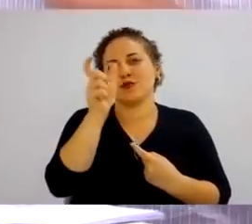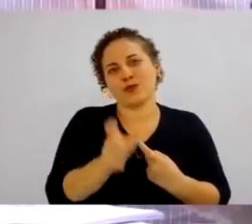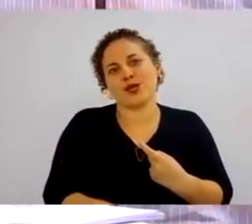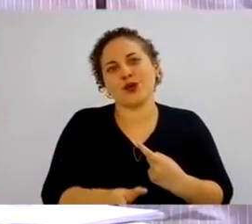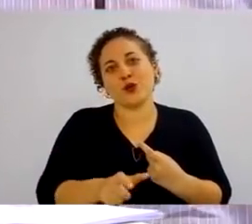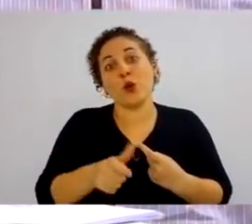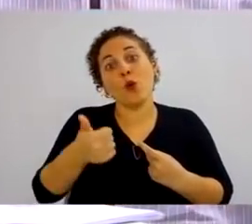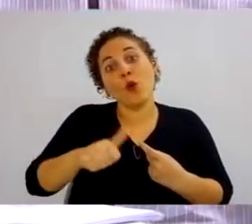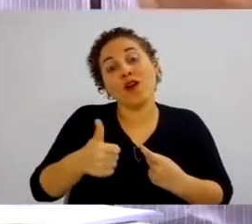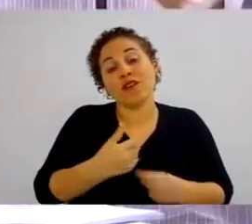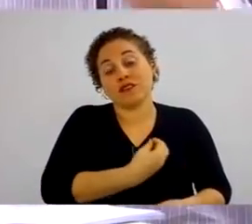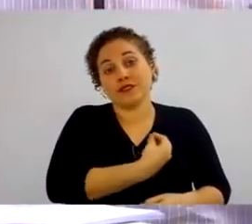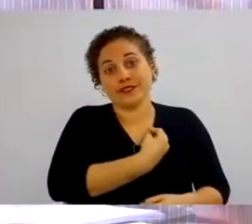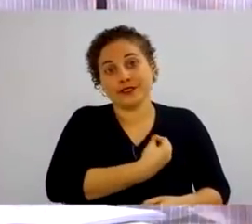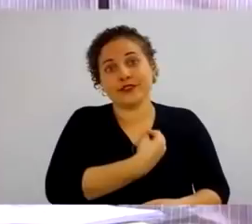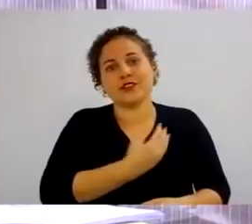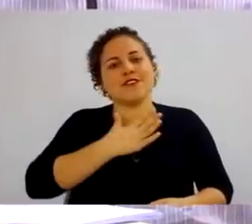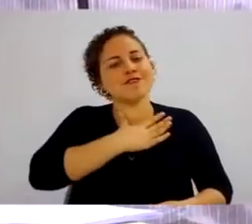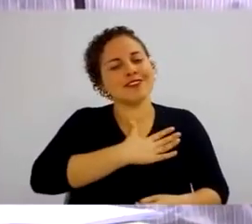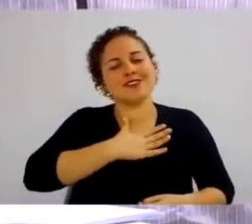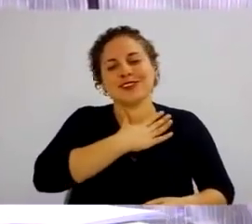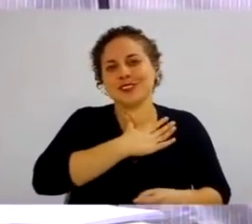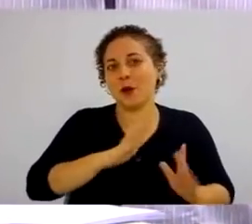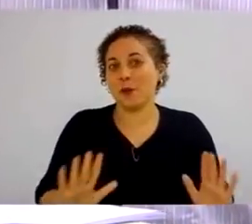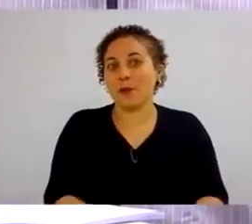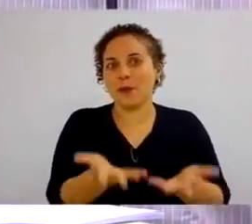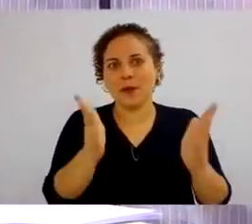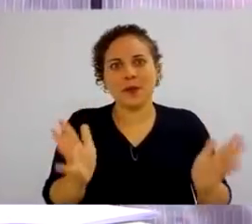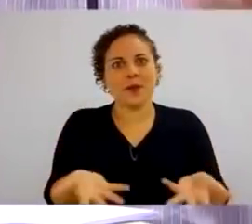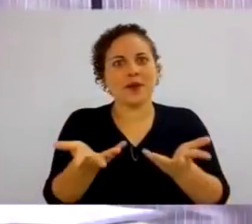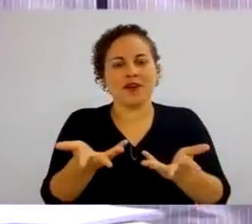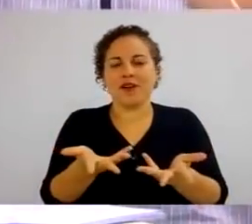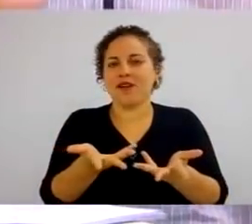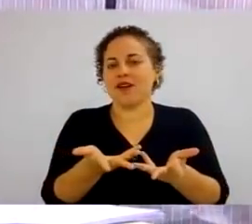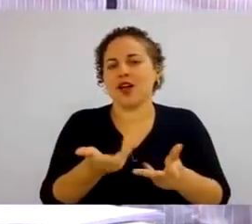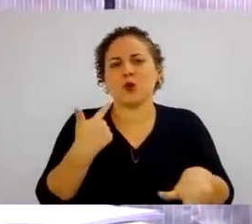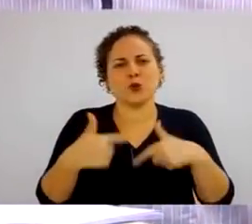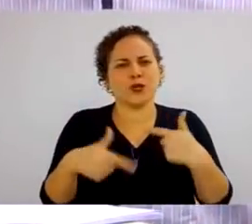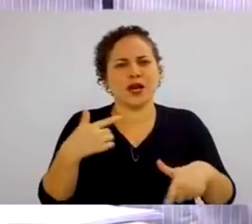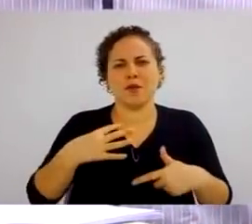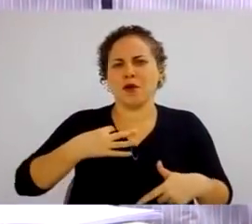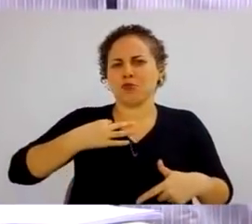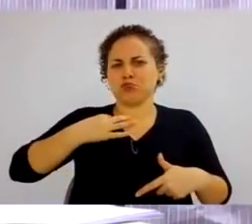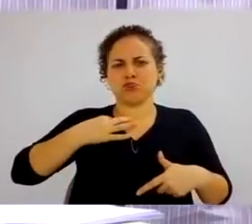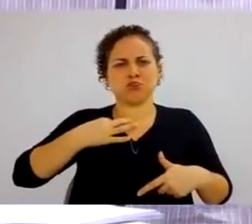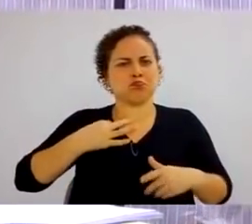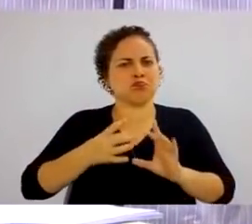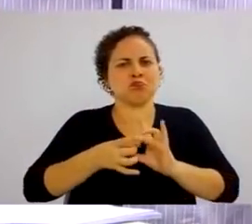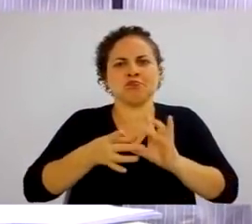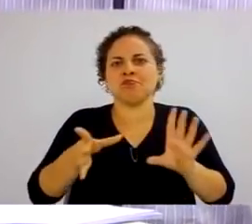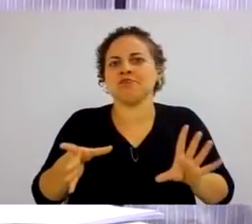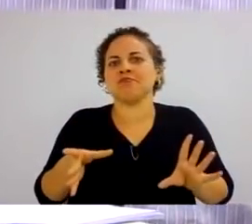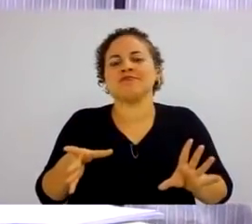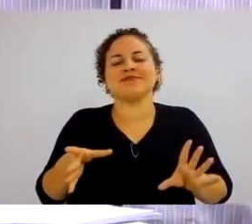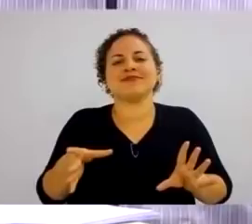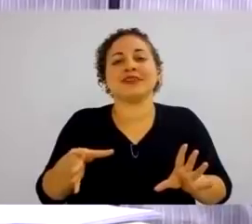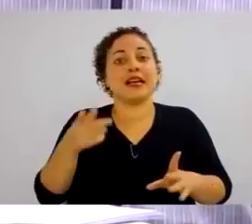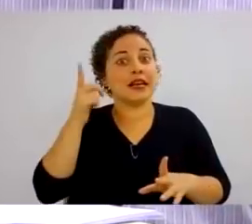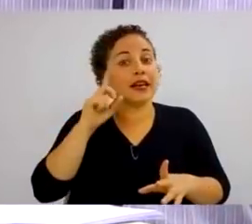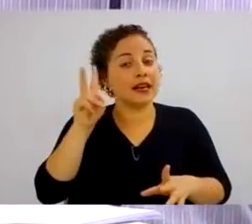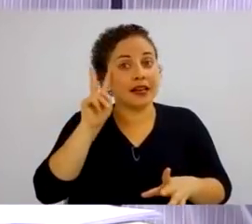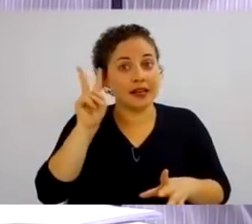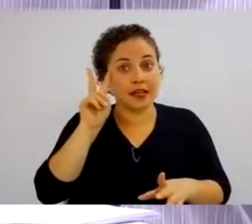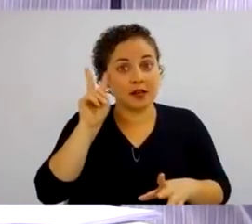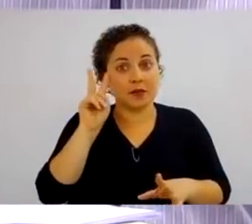qualidade de vida, satisfação, promoção, autonomia para exercer aquele cargo. Lembra na competência anterior,